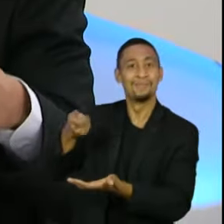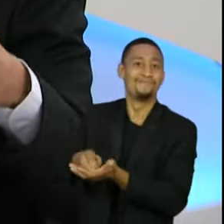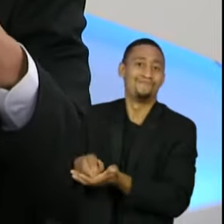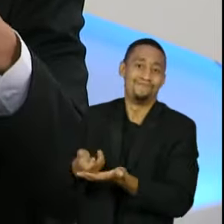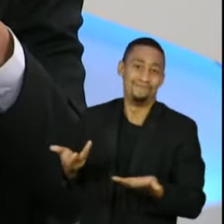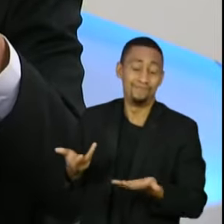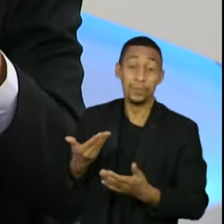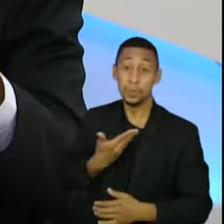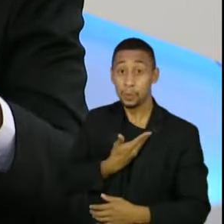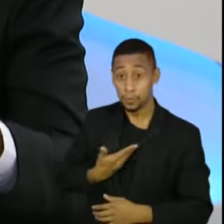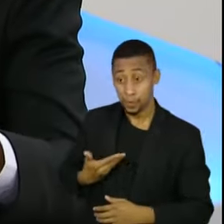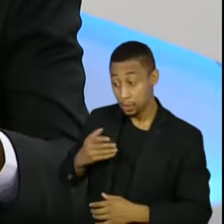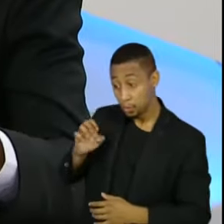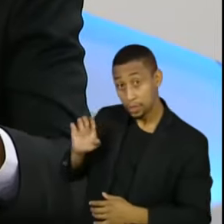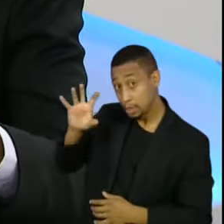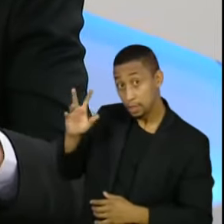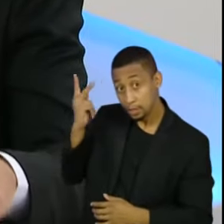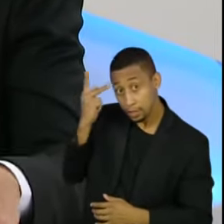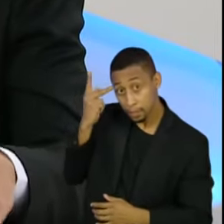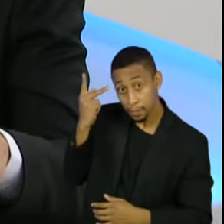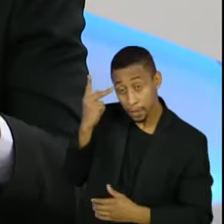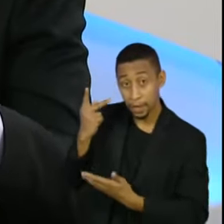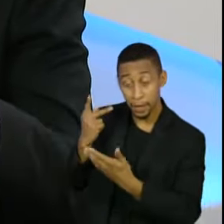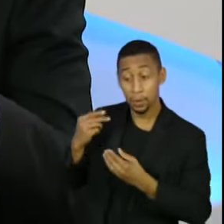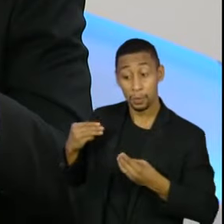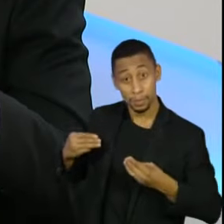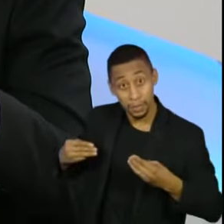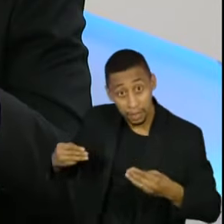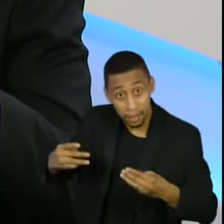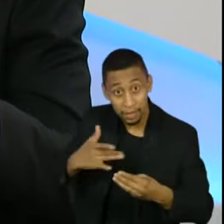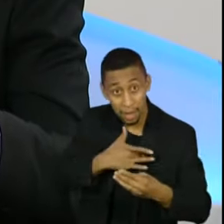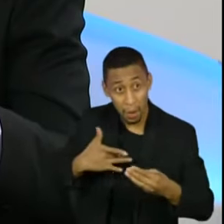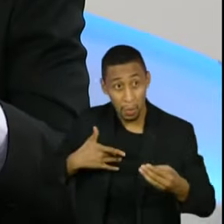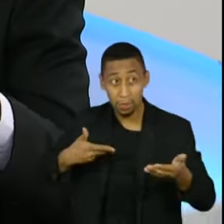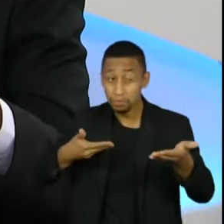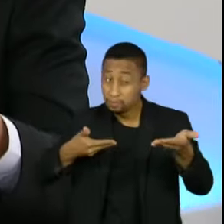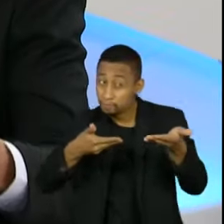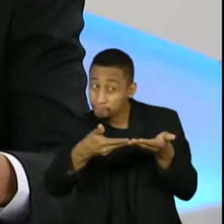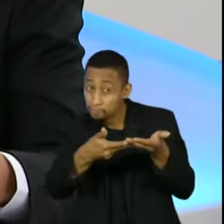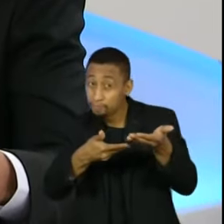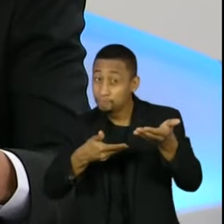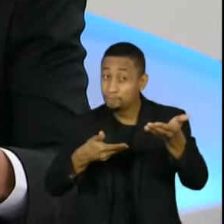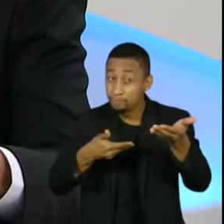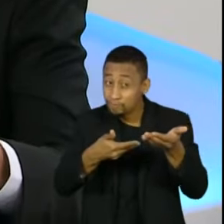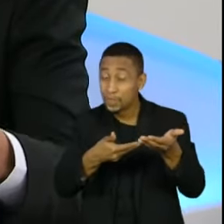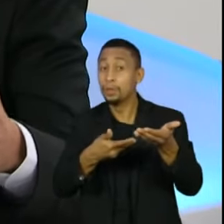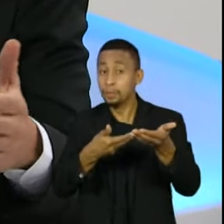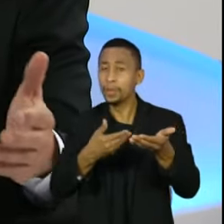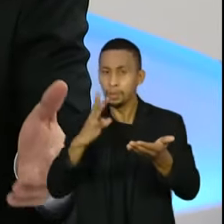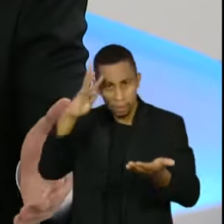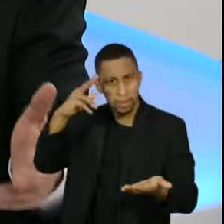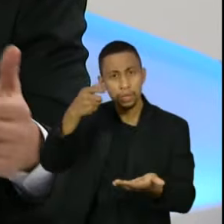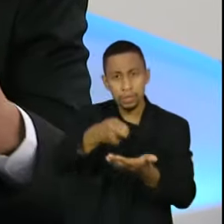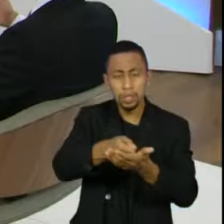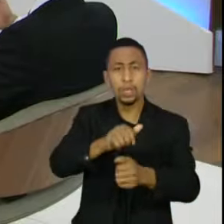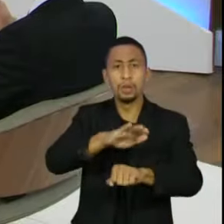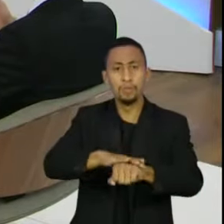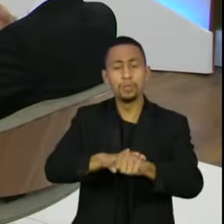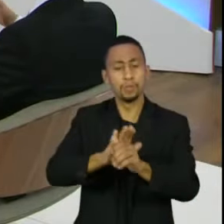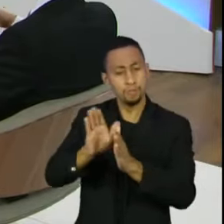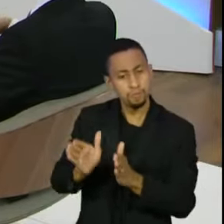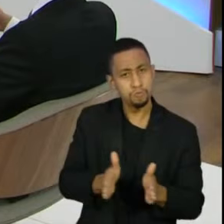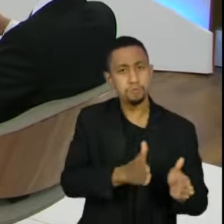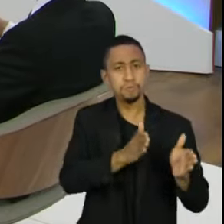de São Paulo também, que foi do Ministério da Saúde, de se fazer no Brasil a produção própria da vacina. É a Fiocruz e o